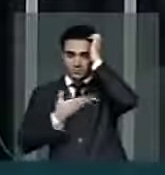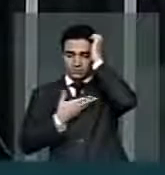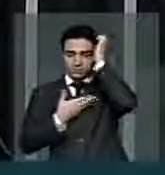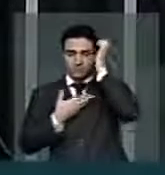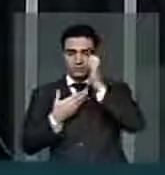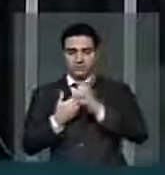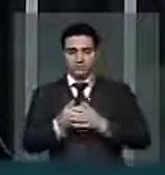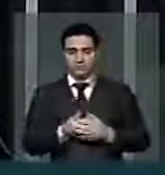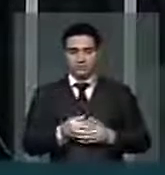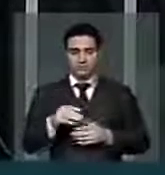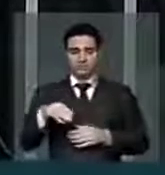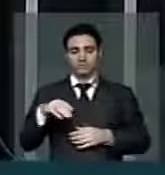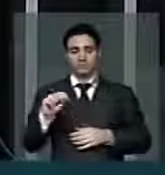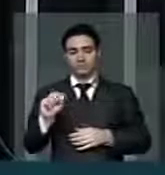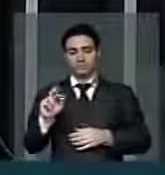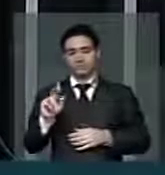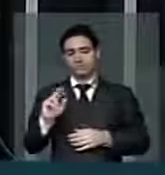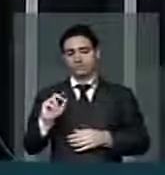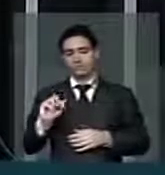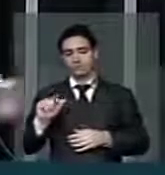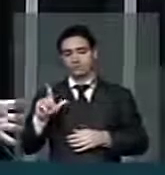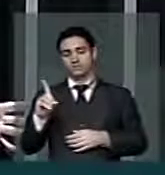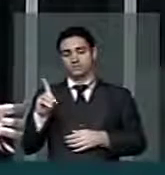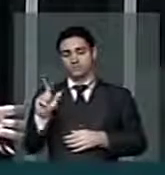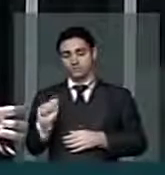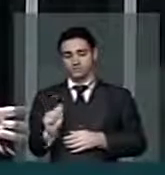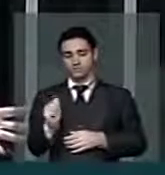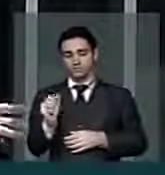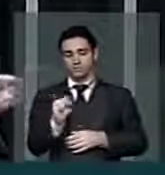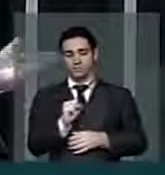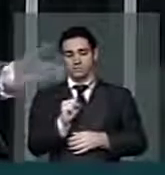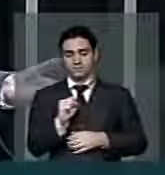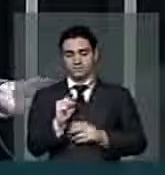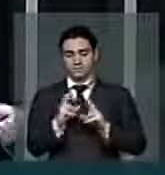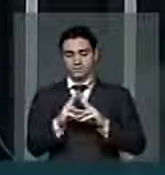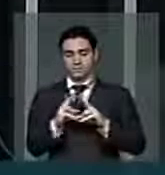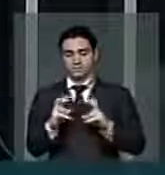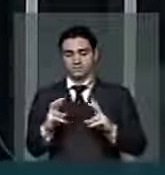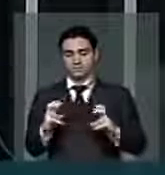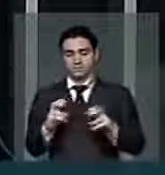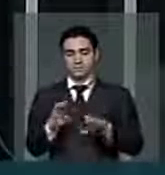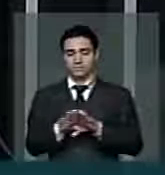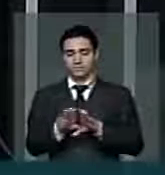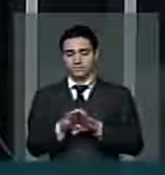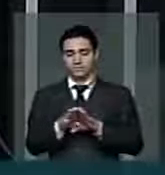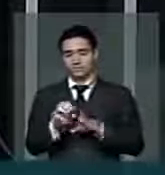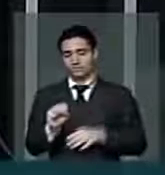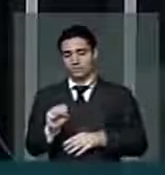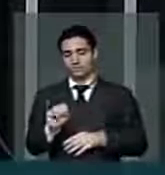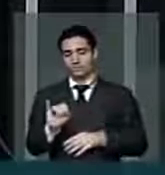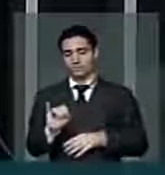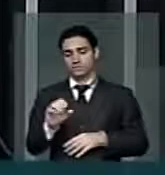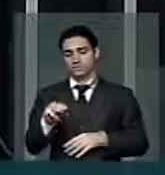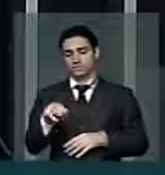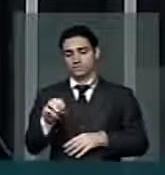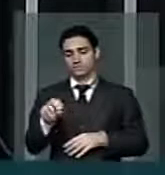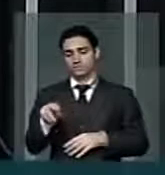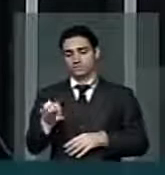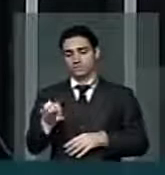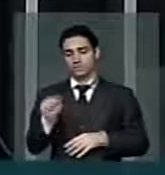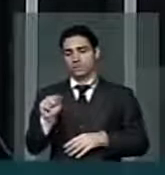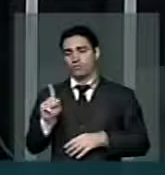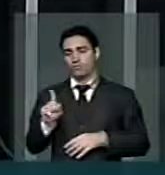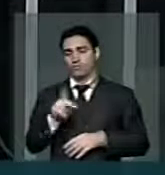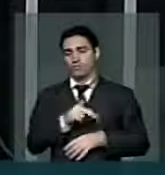Marilda Cássia Pinto, de Florianópolis, e também à Simone Macedo Ramos, presidente da